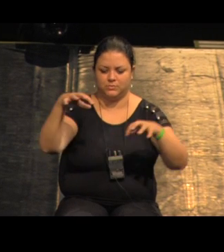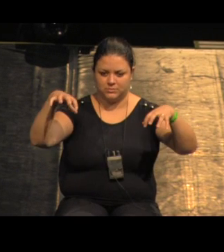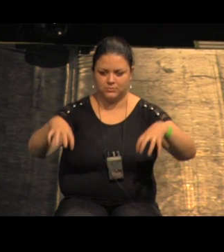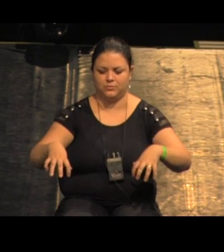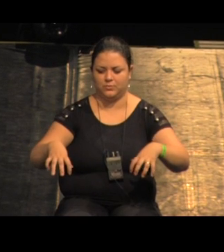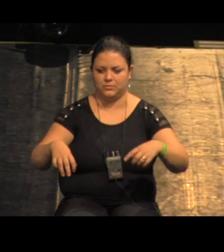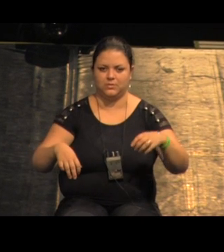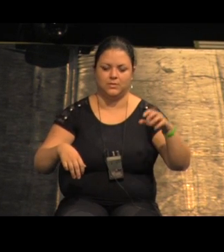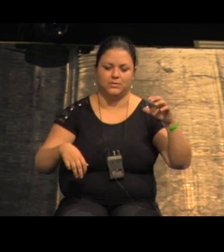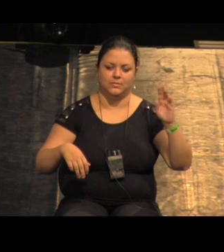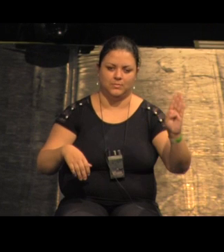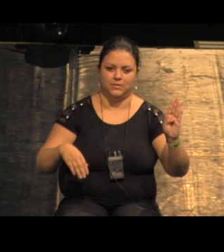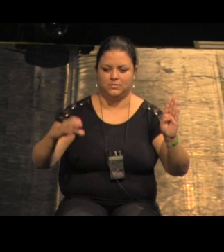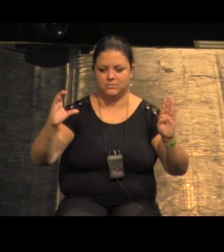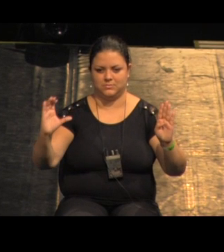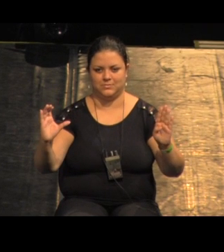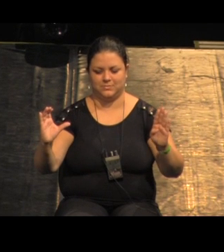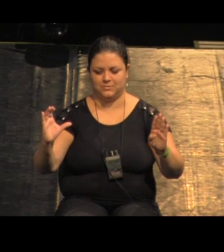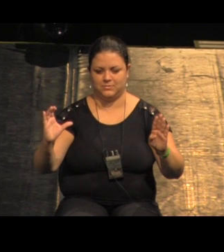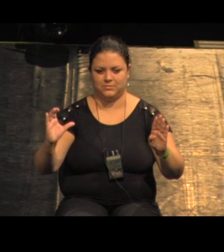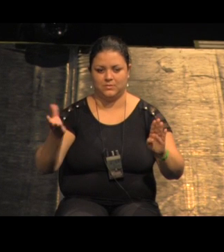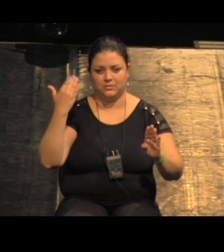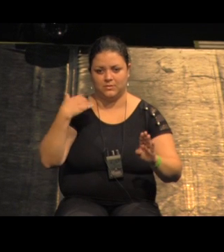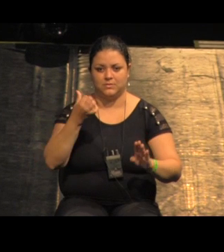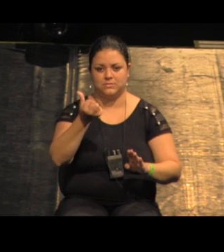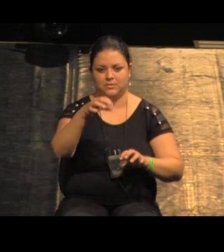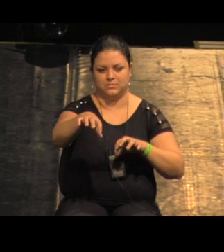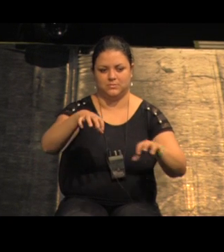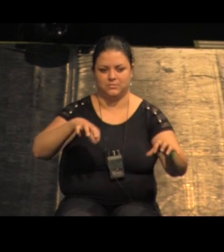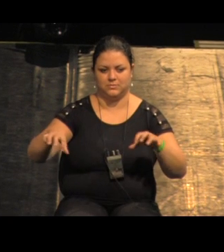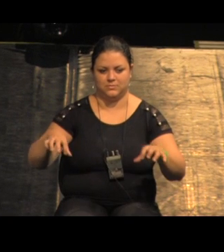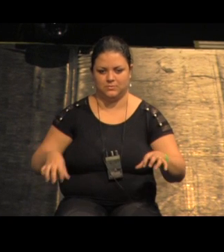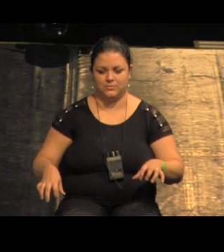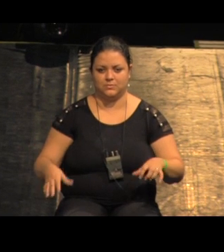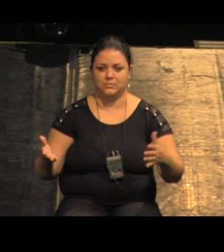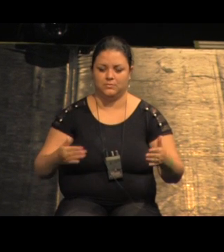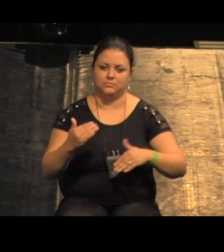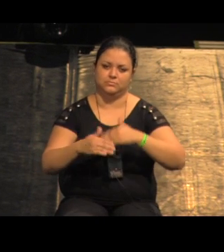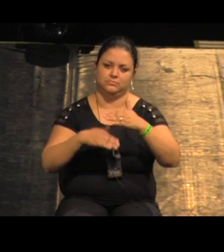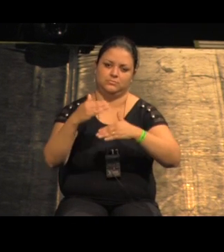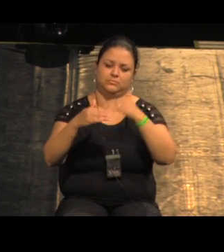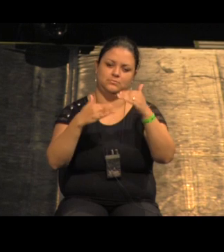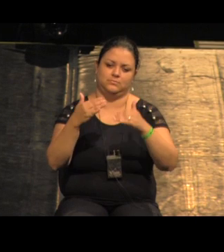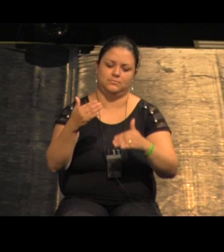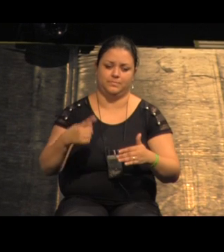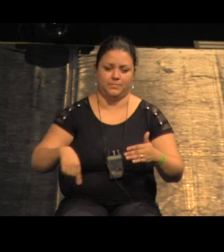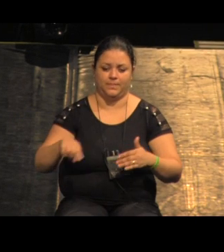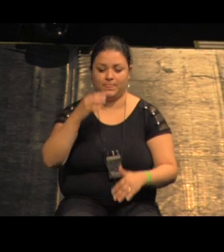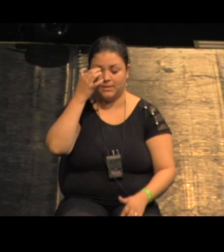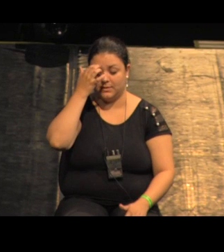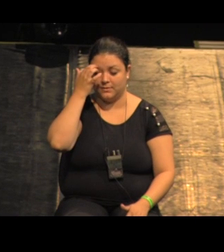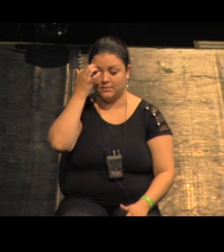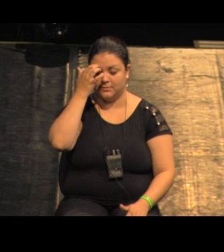o setor B e o setor C eram seis setores que o Urbem desenvolveu a gente tem essa